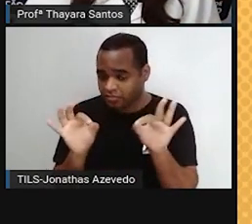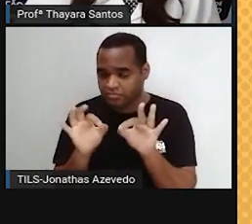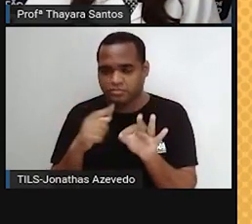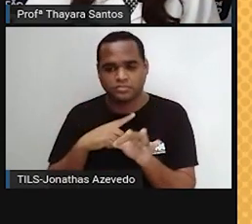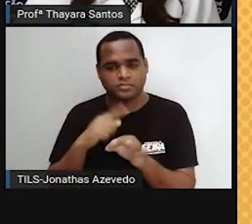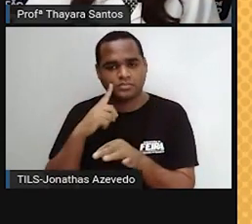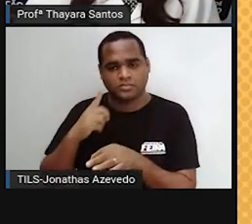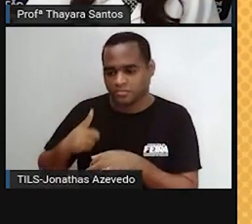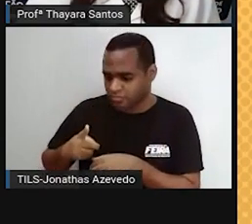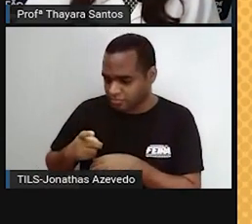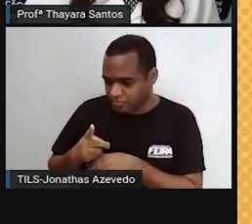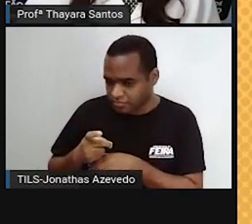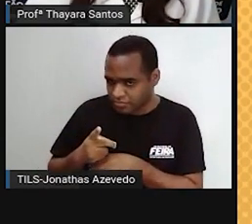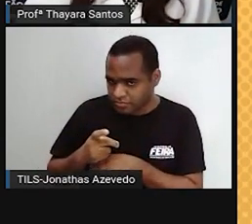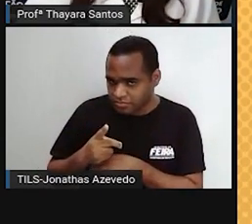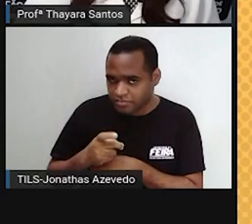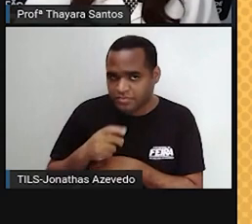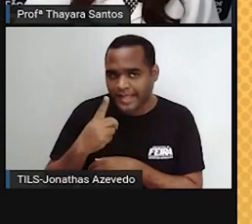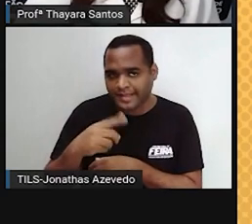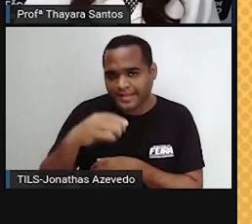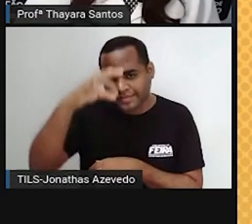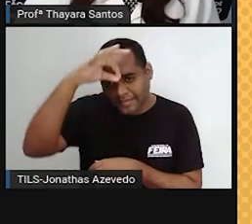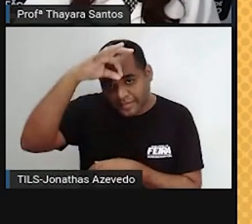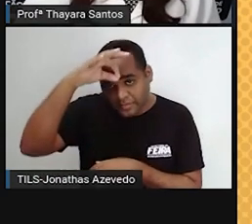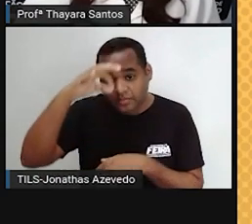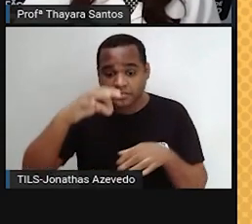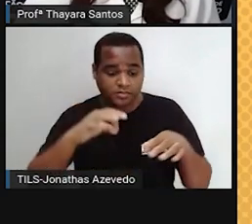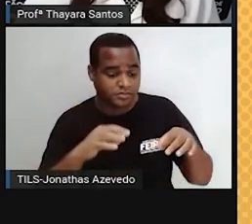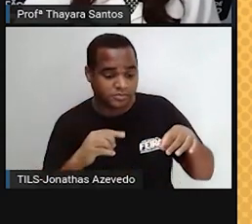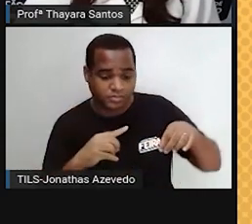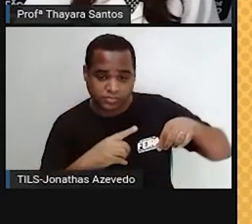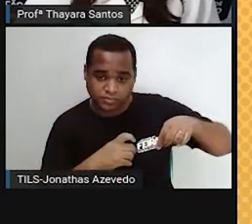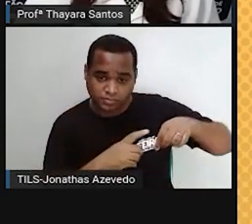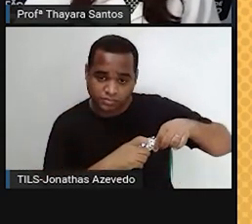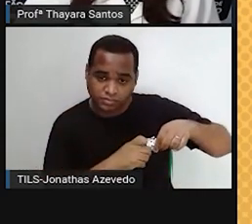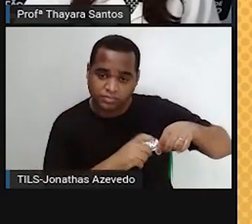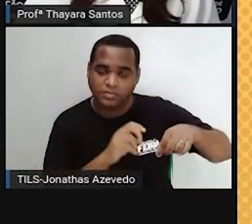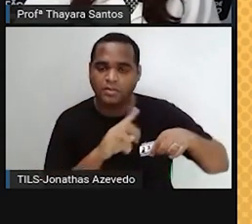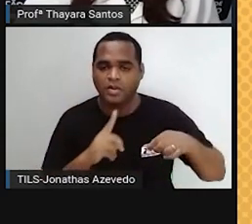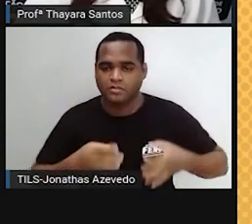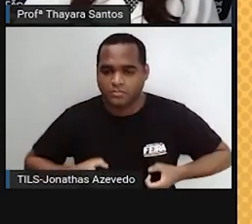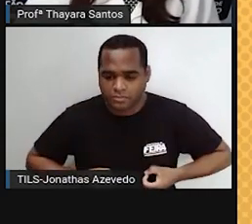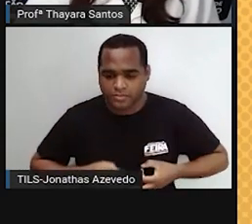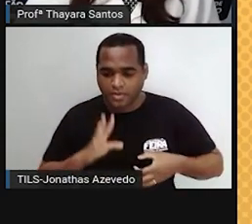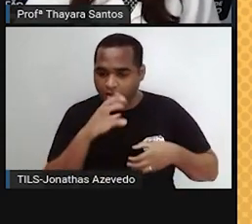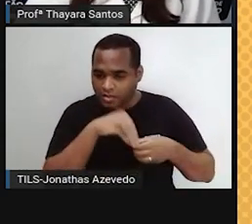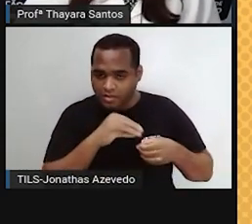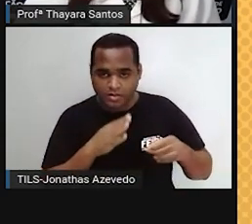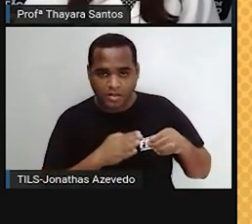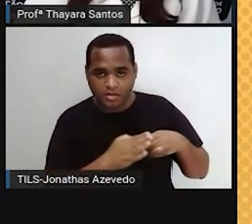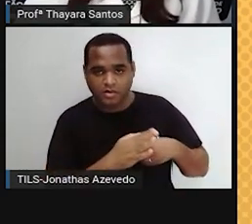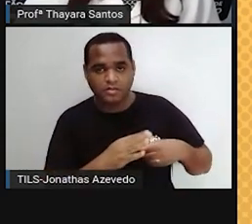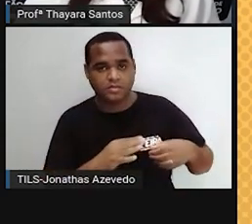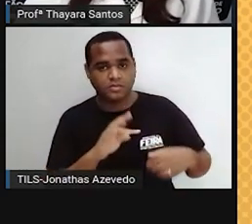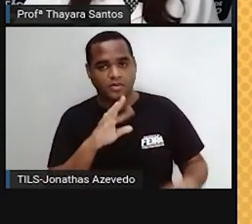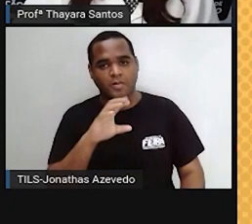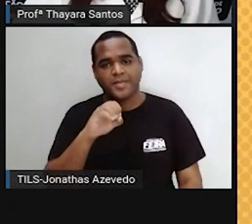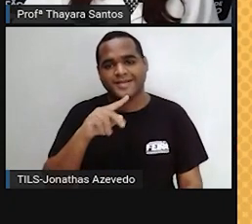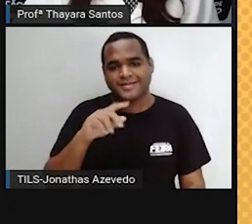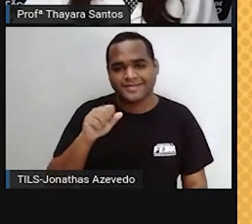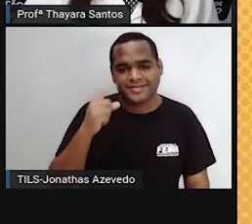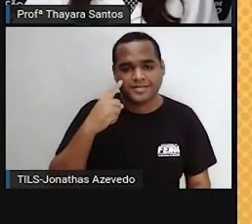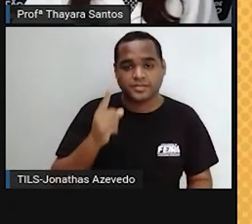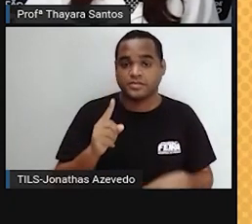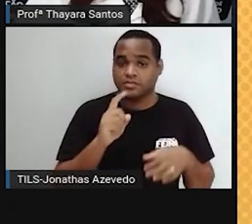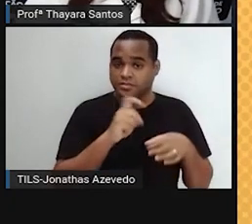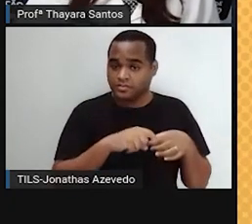entrar aqui pelo canal vaginal, vão atravessar o útero e vão se direcionar para as trompas de falópio. E, se esse